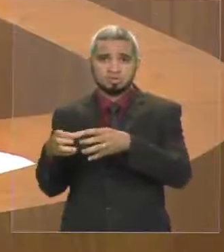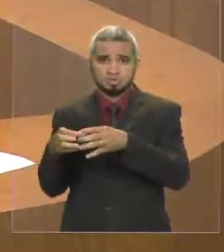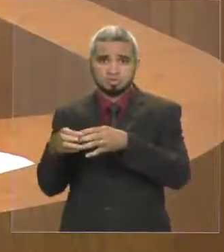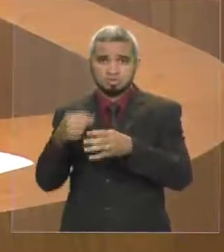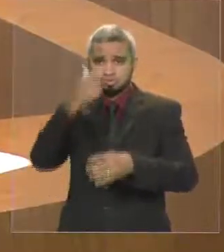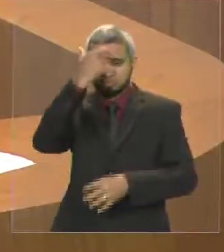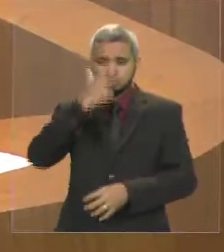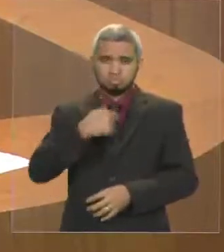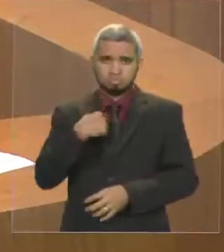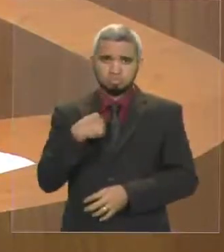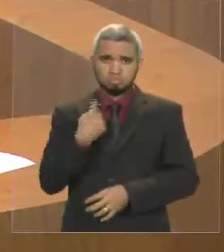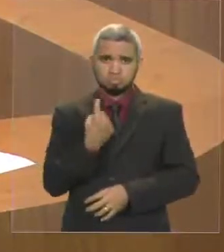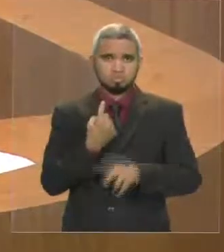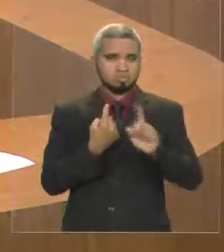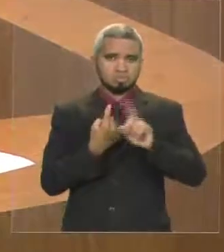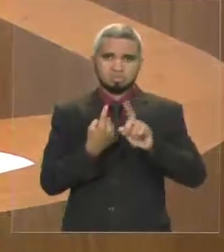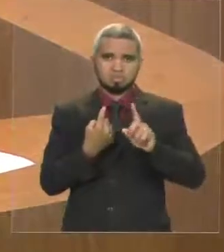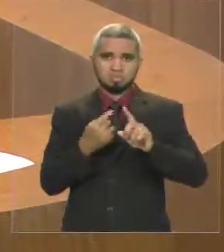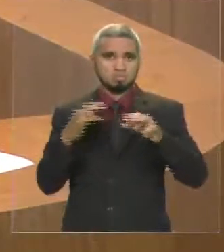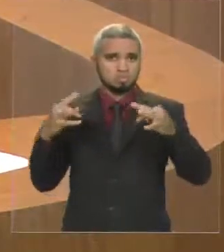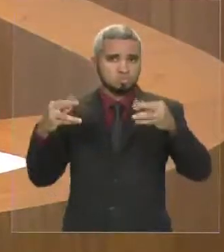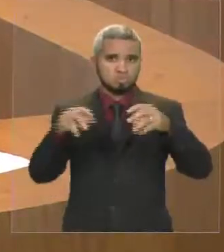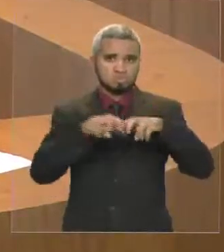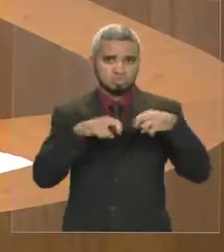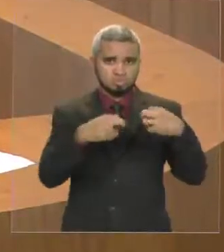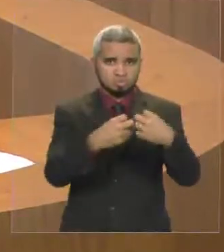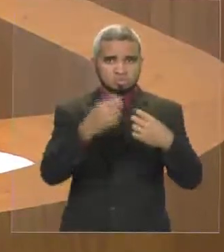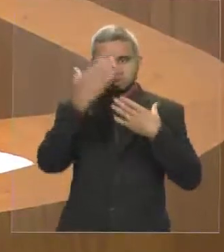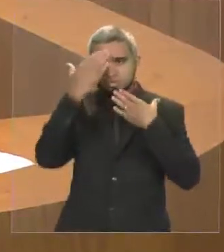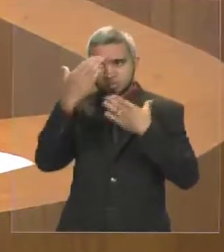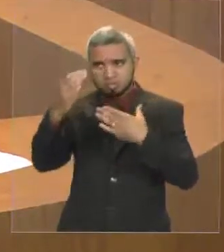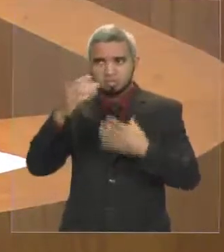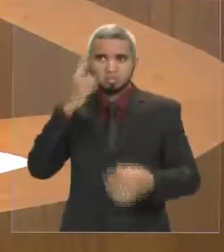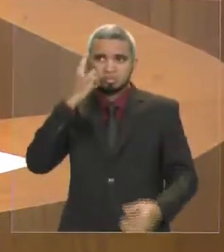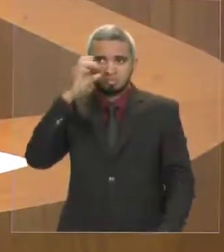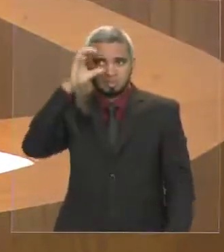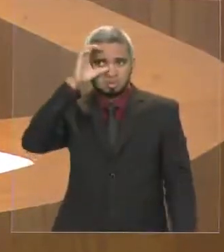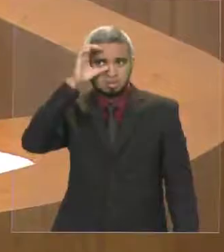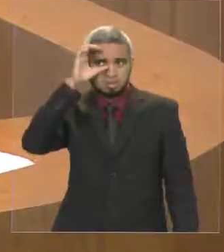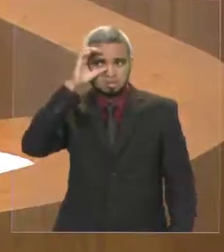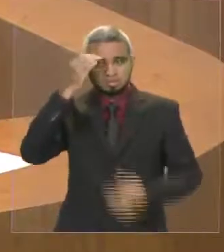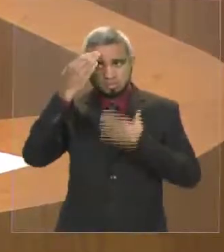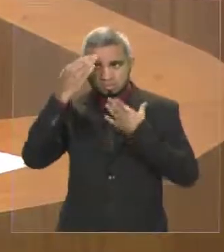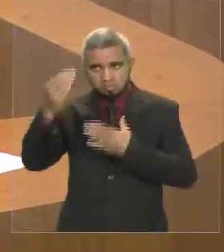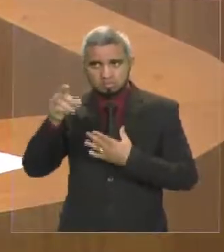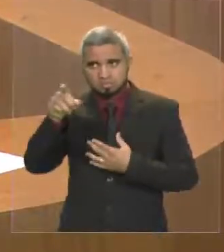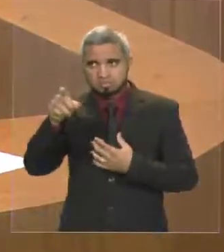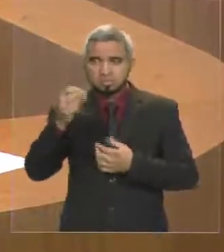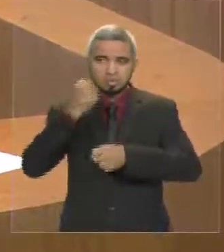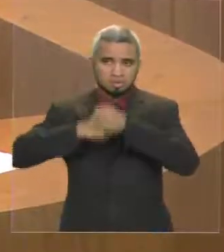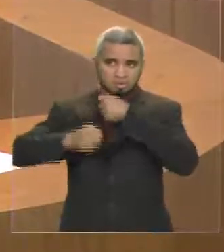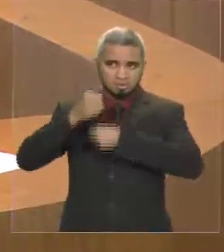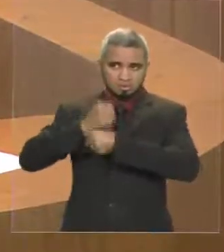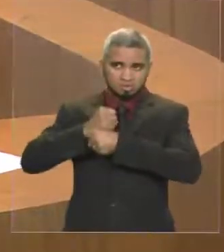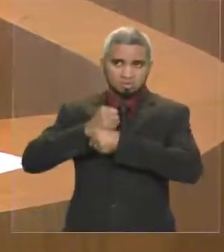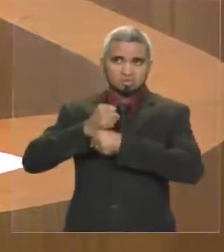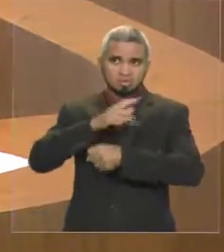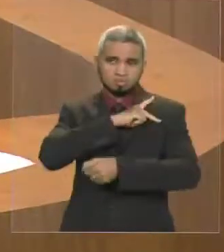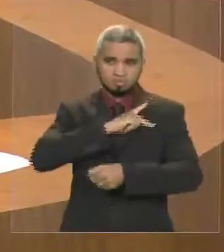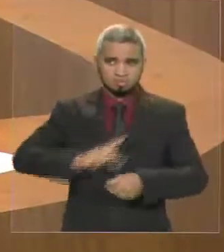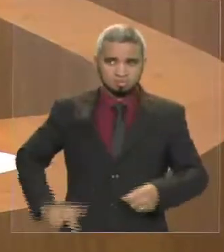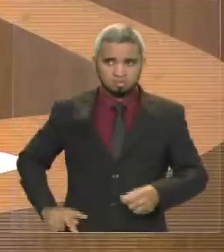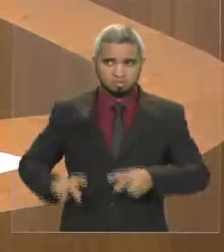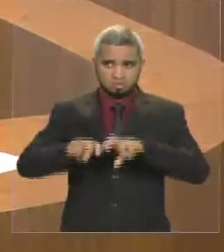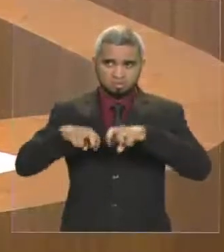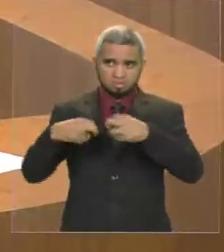Júnior Verde, nós estamos propondo, enquanto comissão, o deputado Cabo Campos, agradecer a V. Exª, porque V. Exª já fez, inclusive, o ano passado, quando foi presidente da